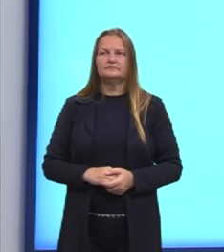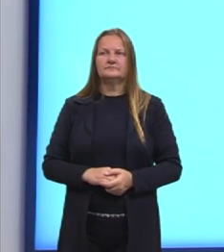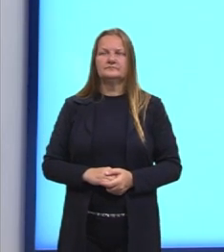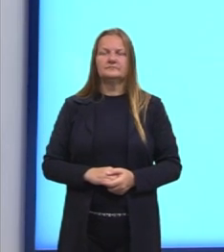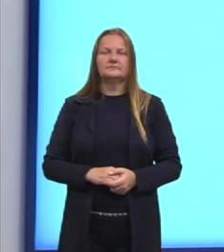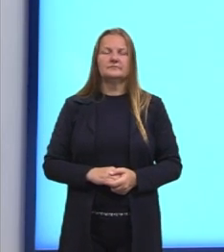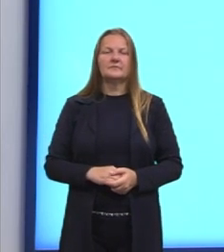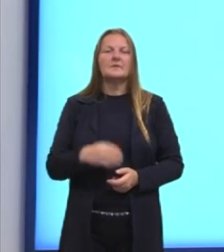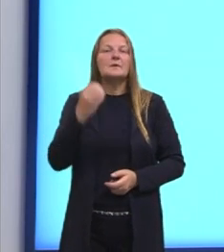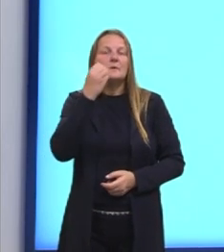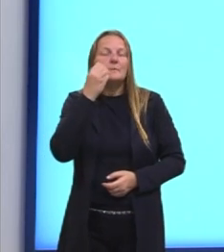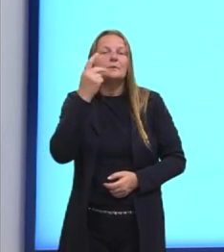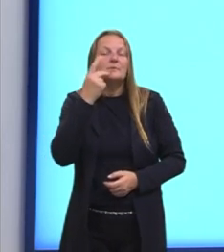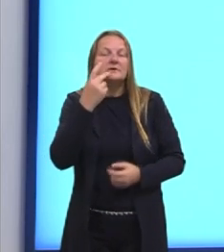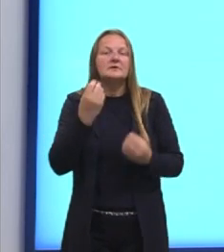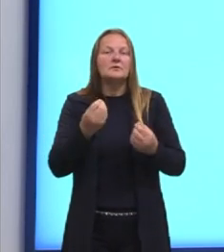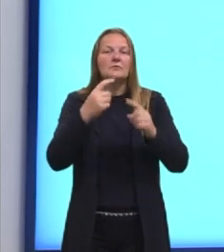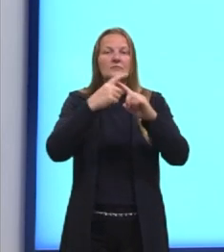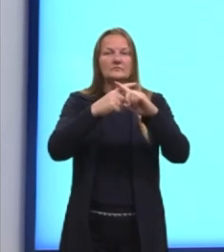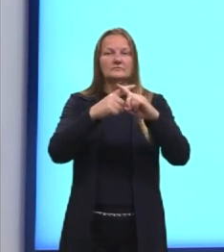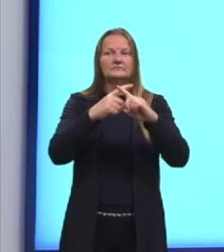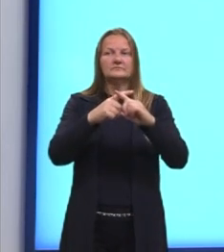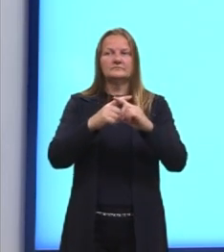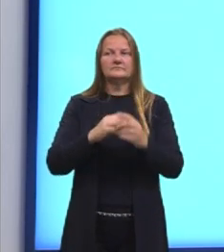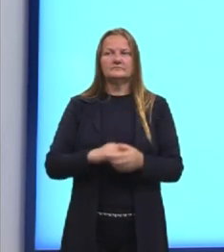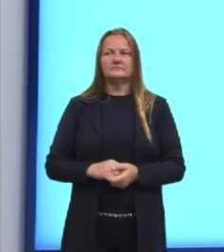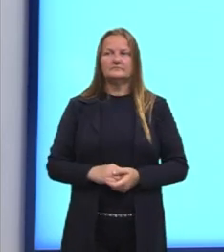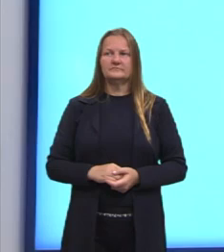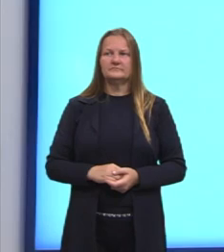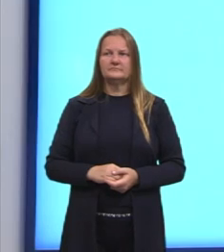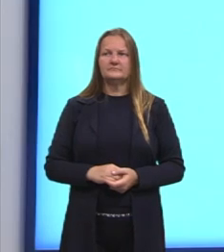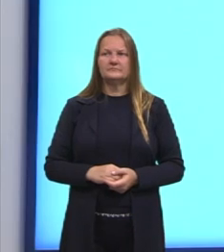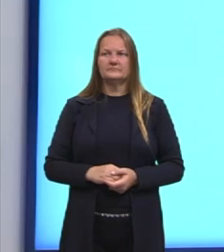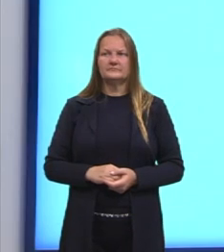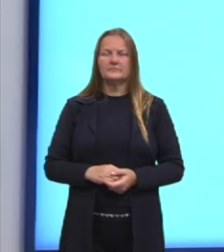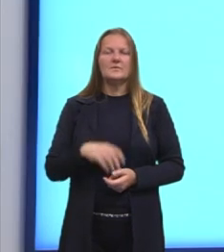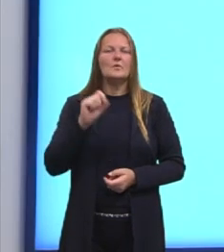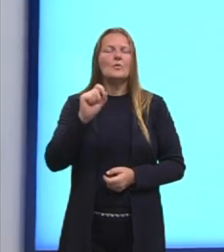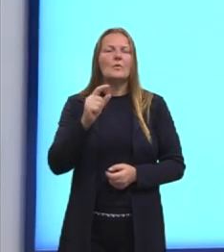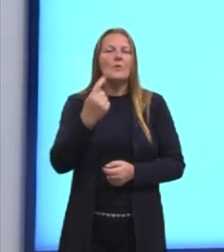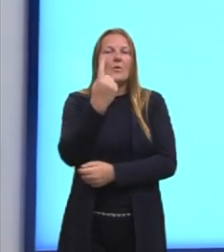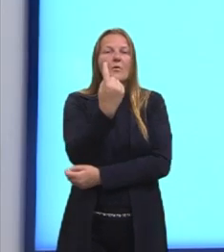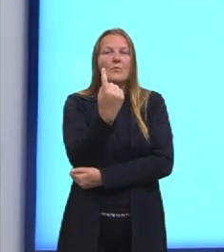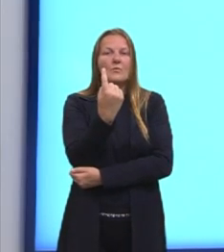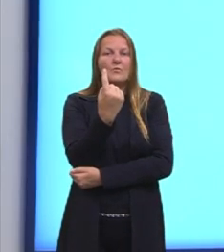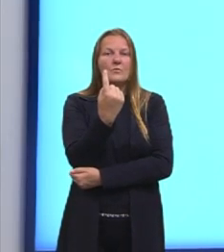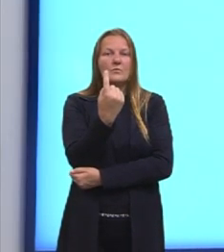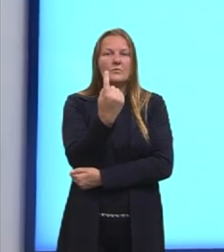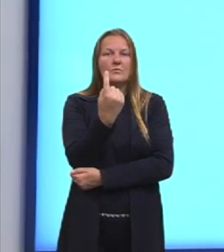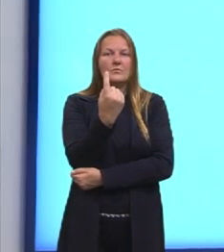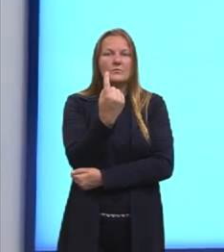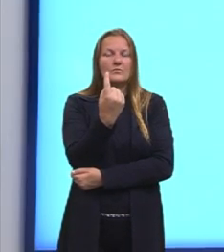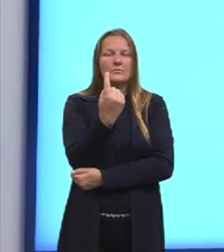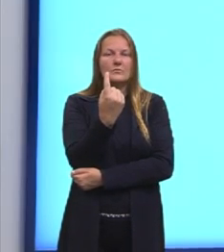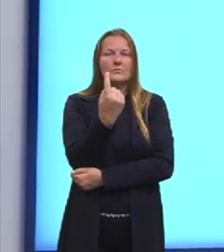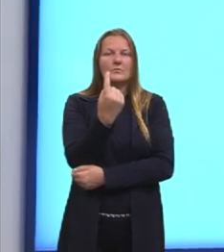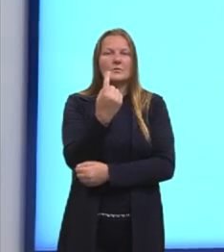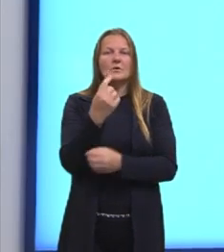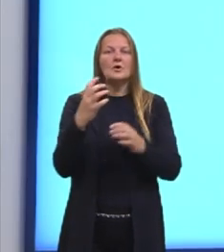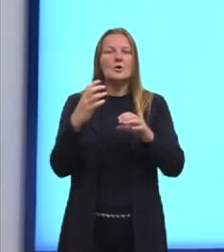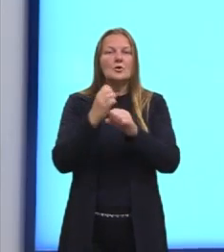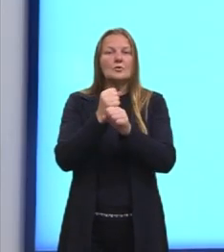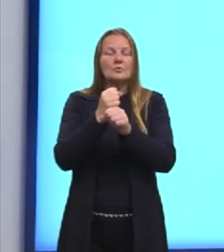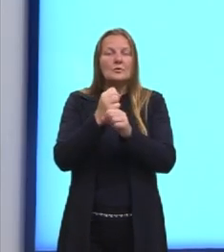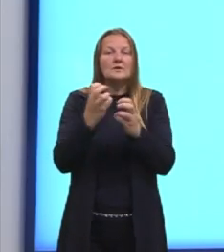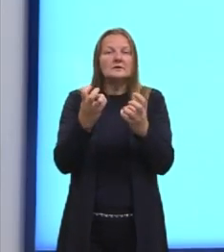usa a probabilidade, né? Aqui nada mais é do que, quais as chances de acertar? Uma. Qual o total